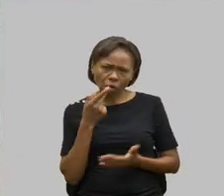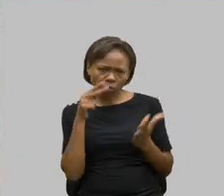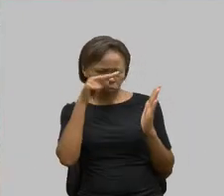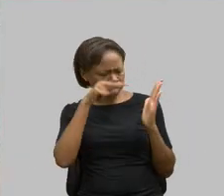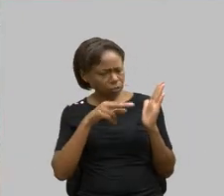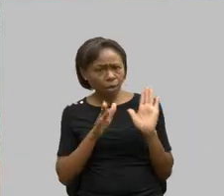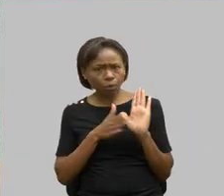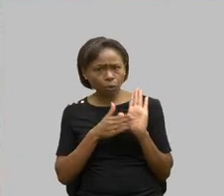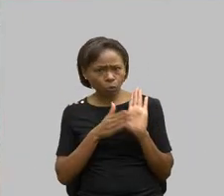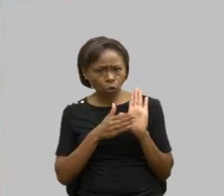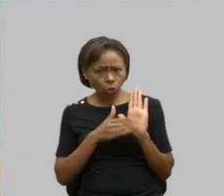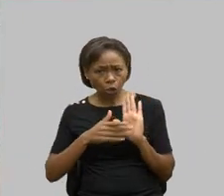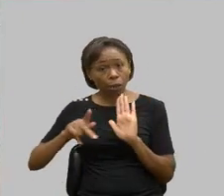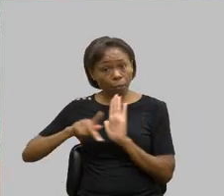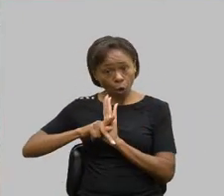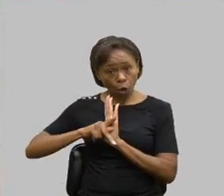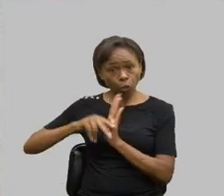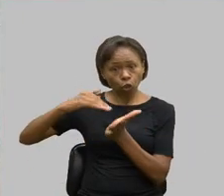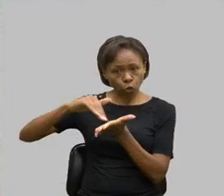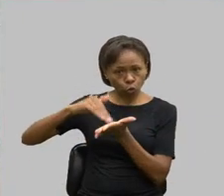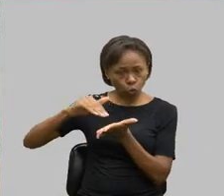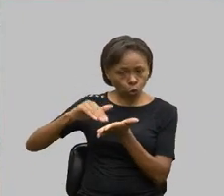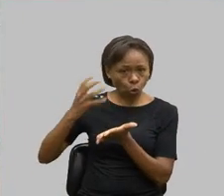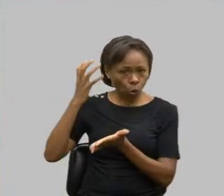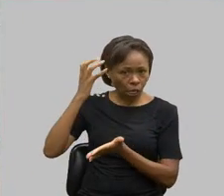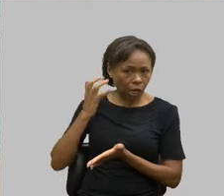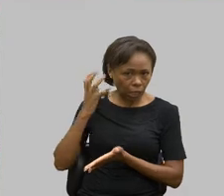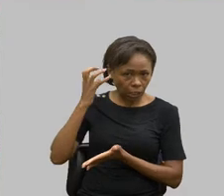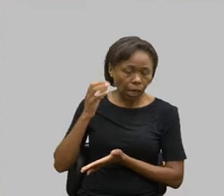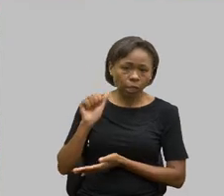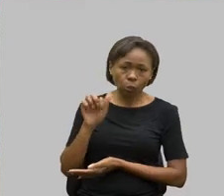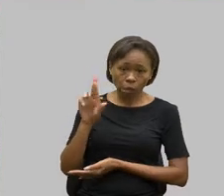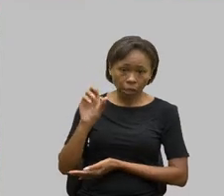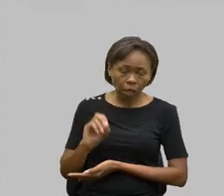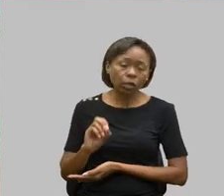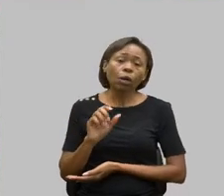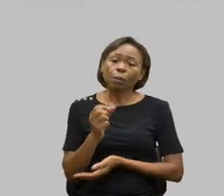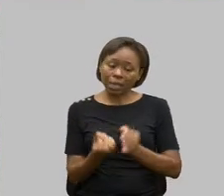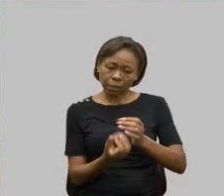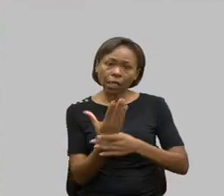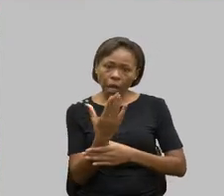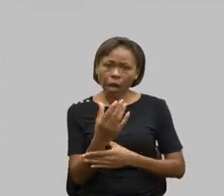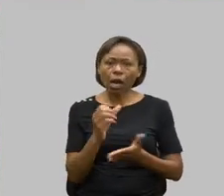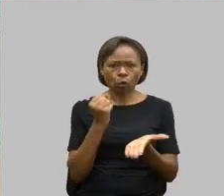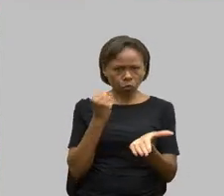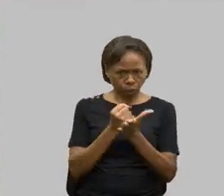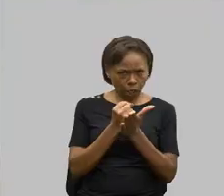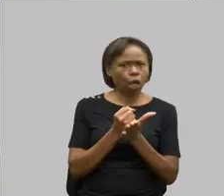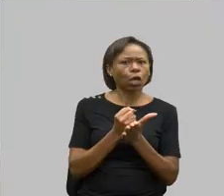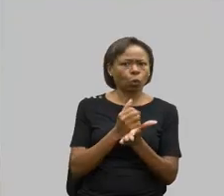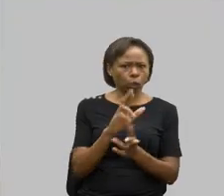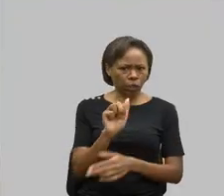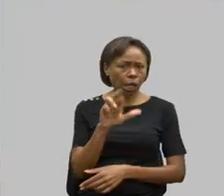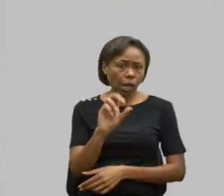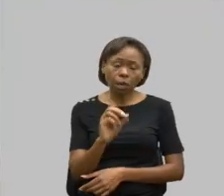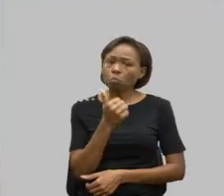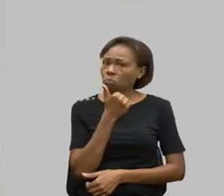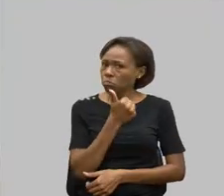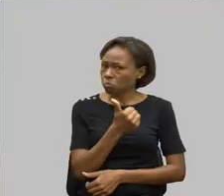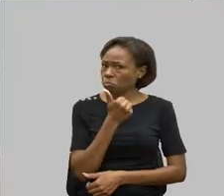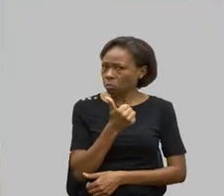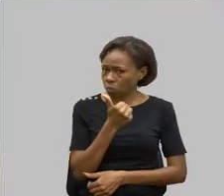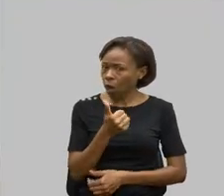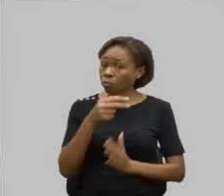apresentada pelo secretário Marcelo Aro para a criação dos seres raros é bem vista e será analisada dentro dos critérios